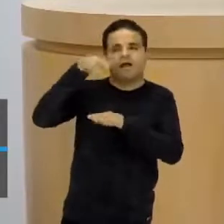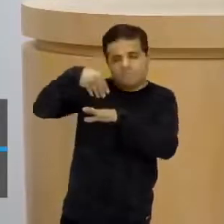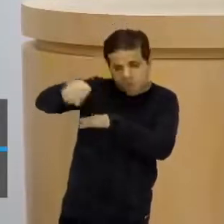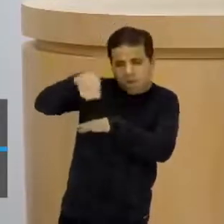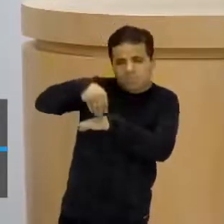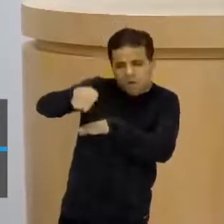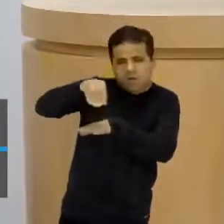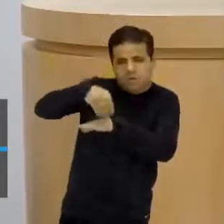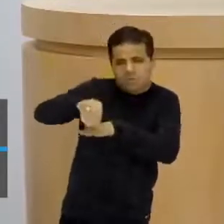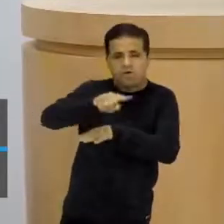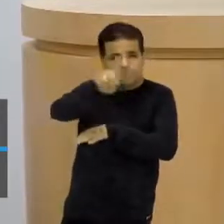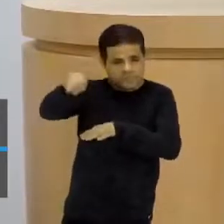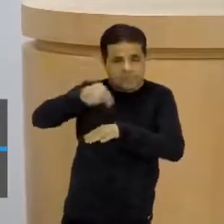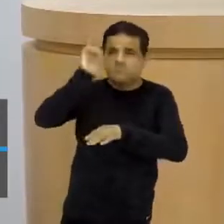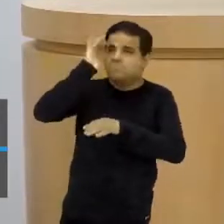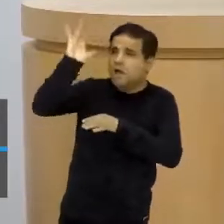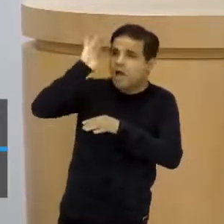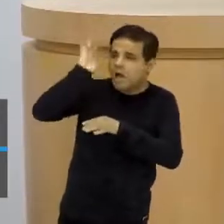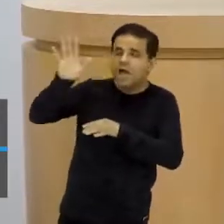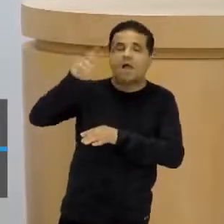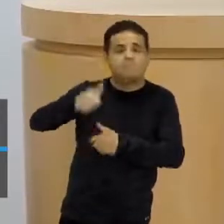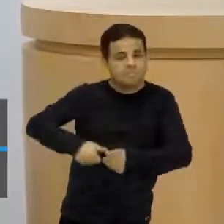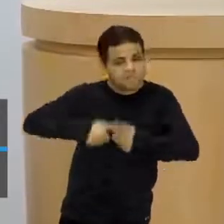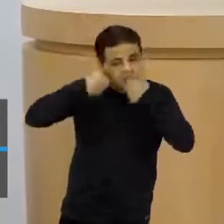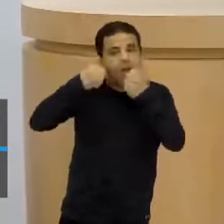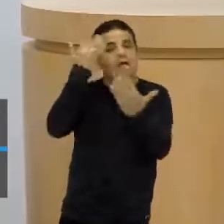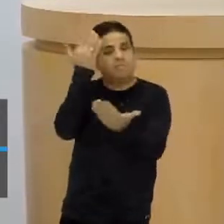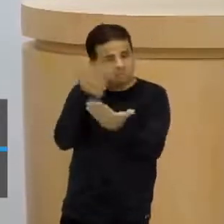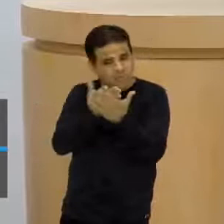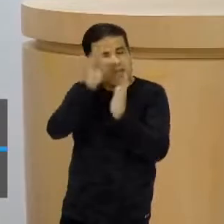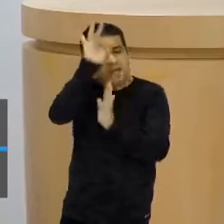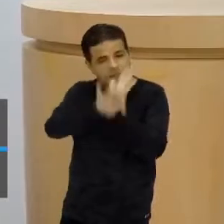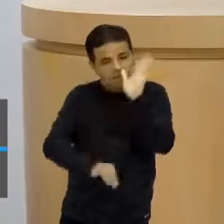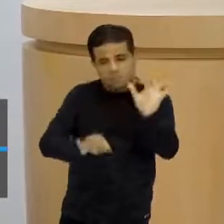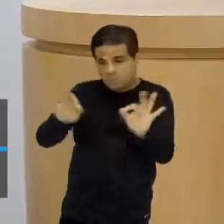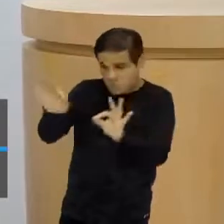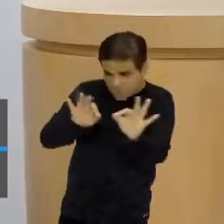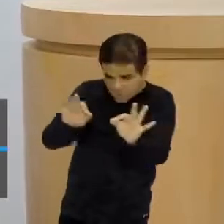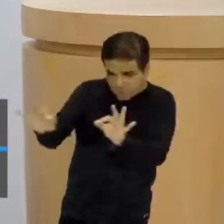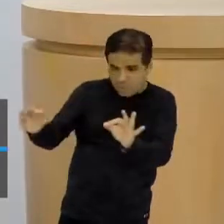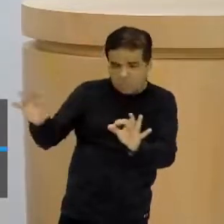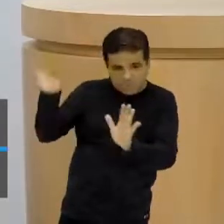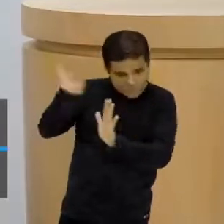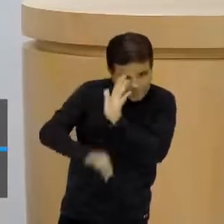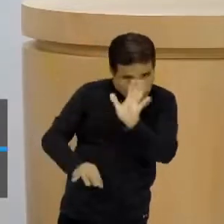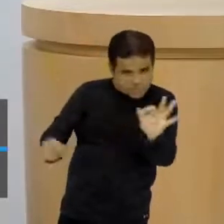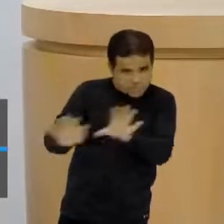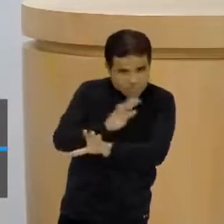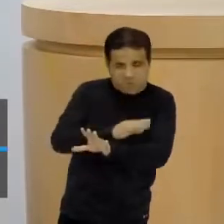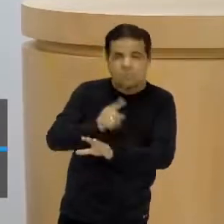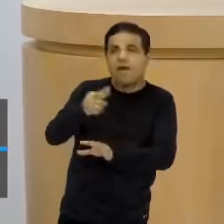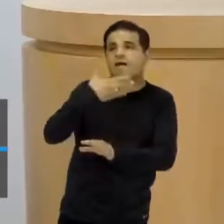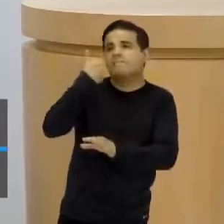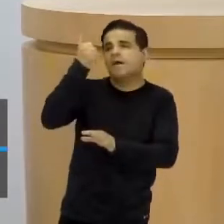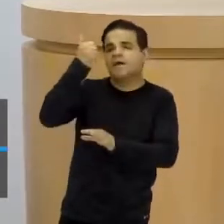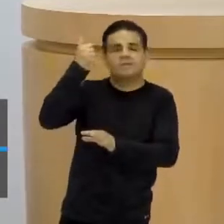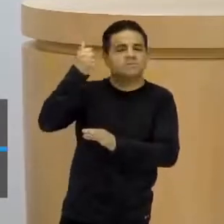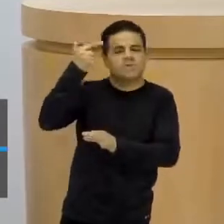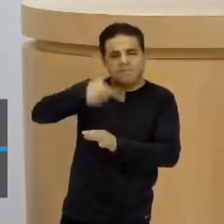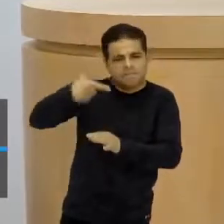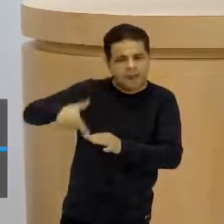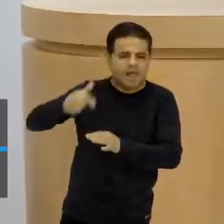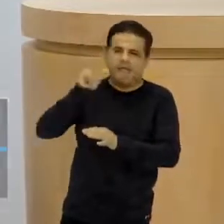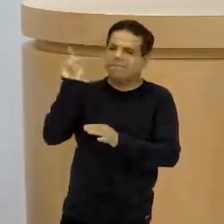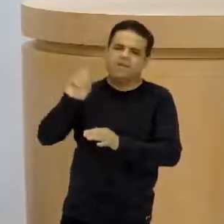dica. Então, vai pensando assim pra melhorar o seu texto. Depois que você deixou o seu projeto de texto pronto, lá vai ficar muito mais fácil pra você não ficar repetindo palavras.